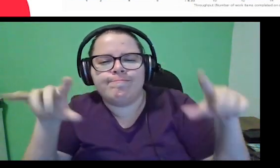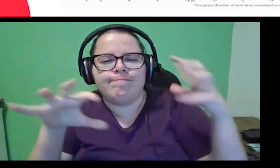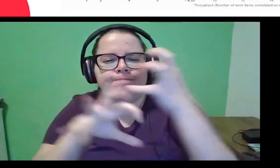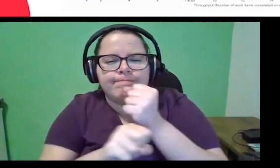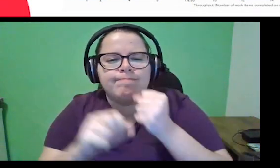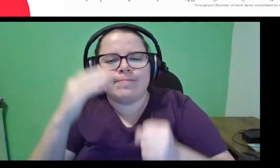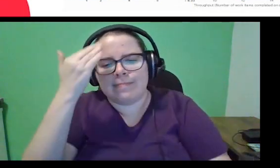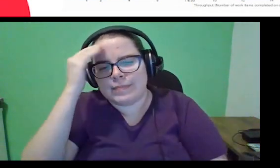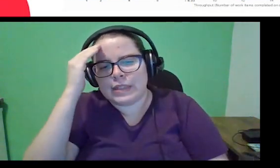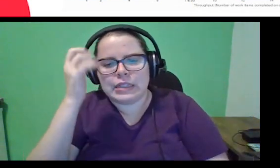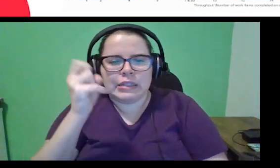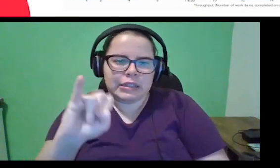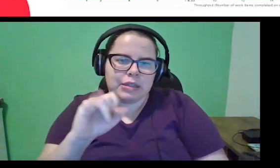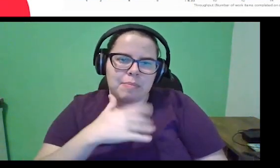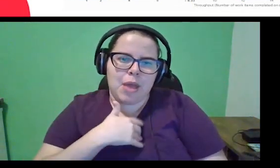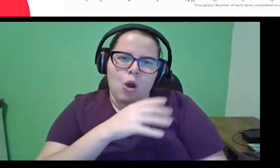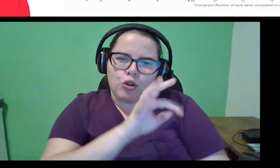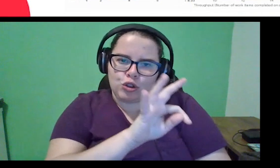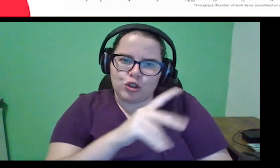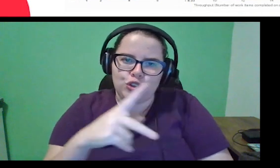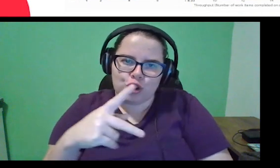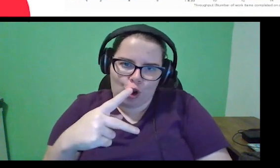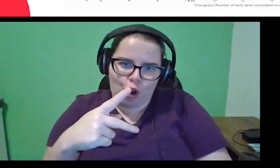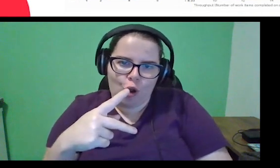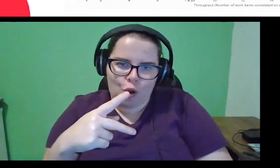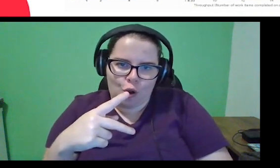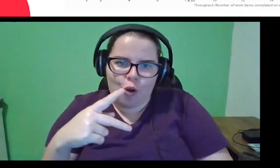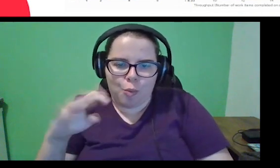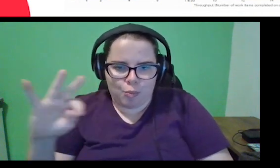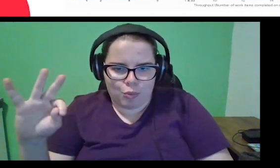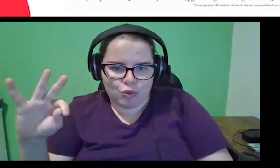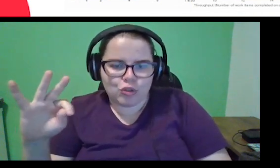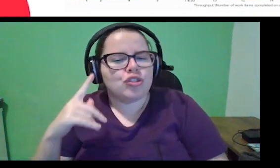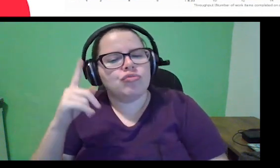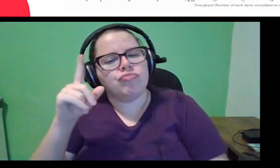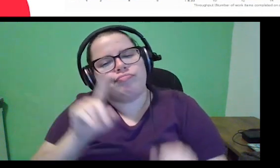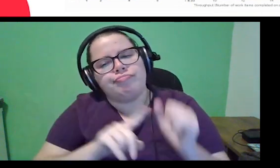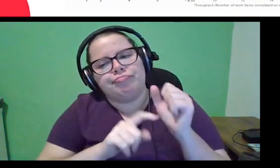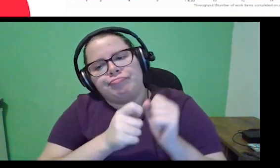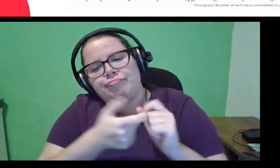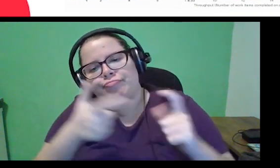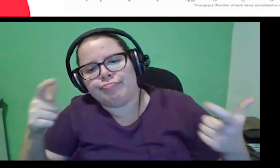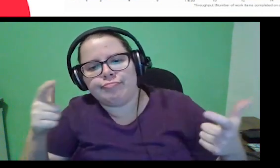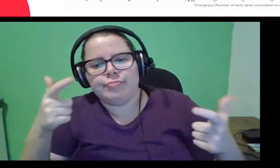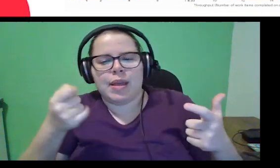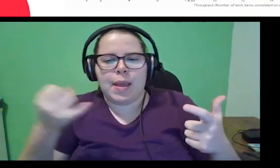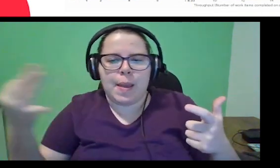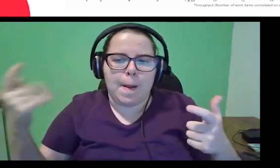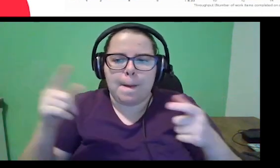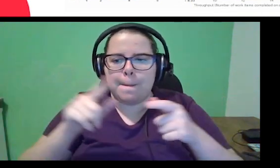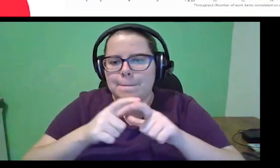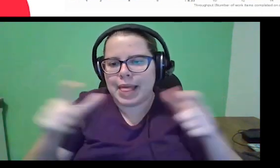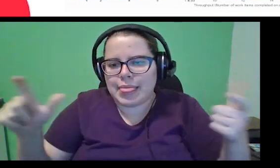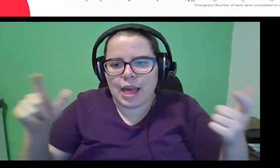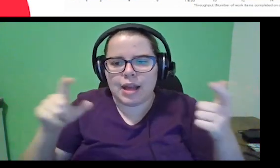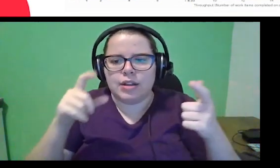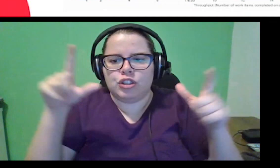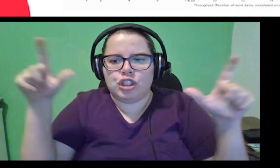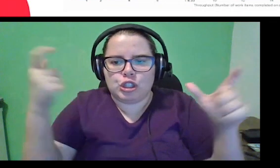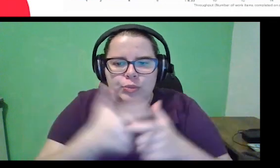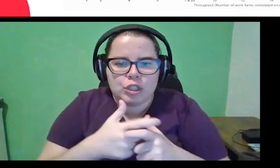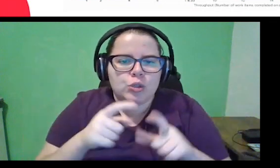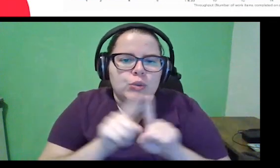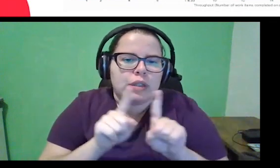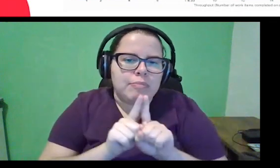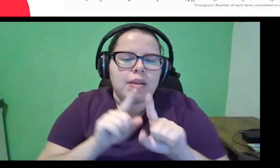entender se o meu throughput, ou seja, a quantidade de itens entregues está aumentando, se está diminuindo, começo a ficar previsível